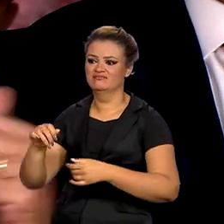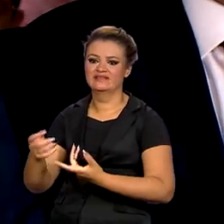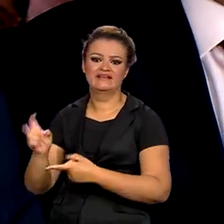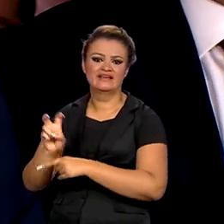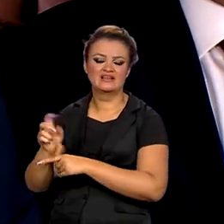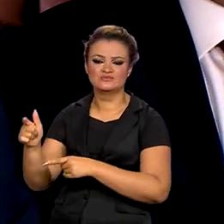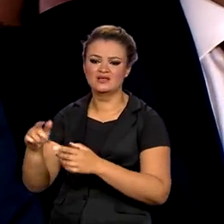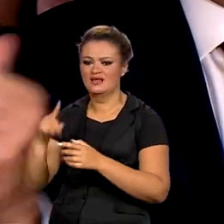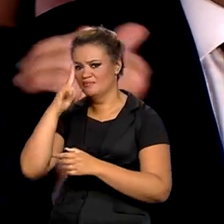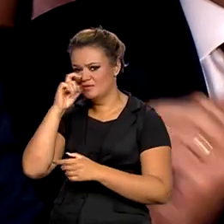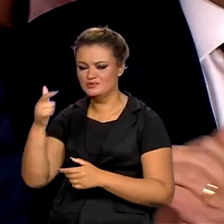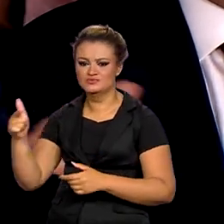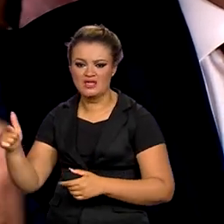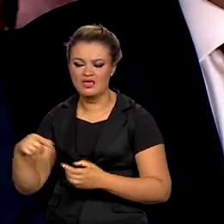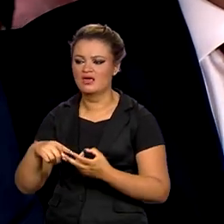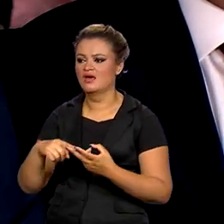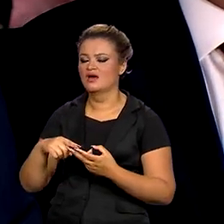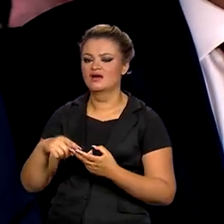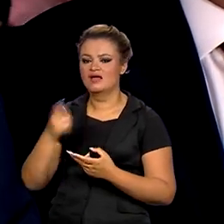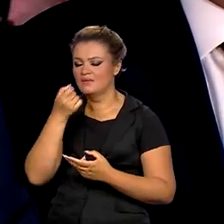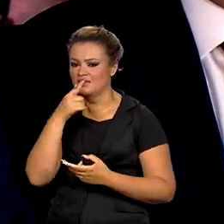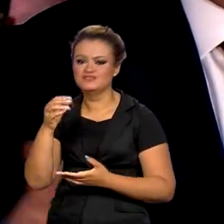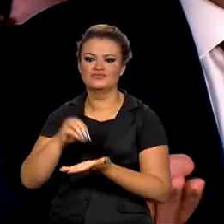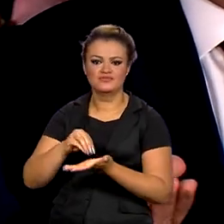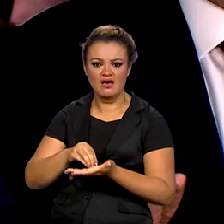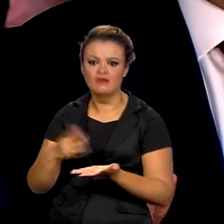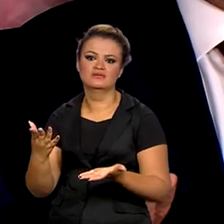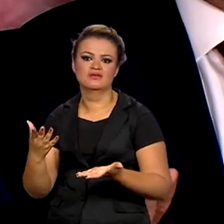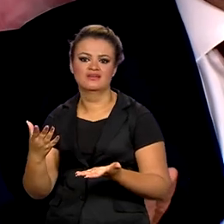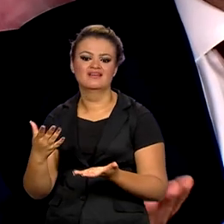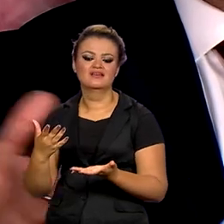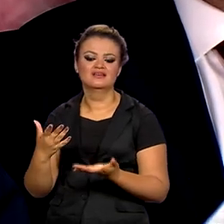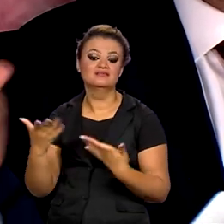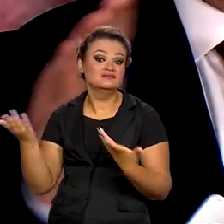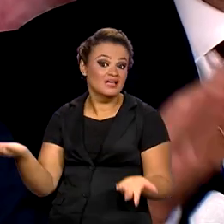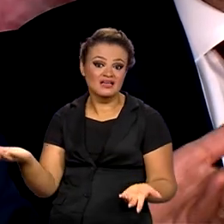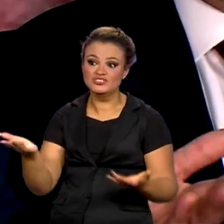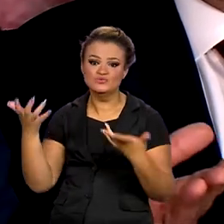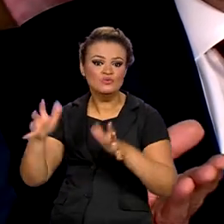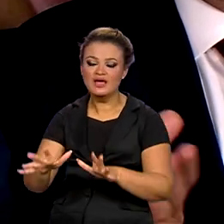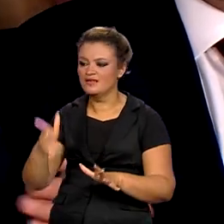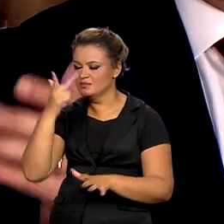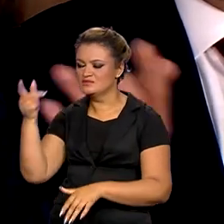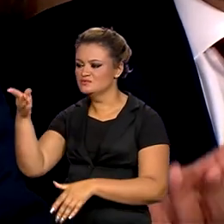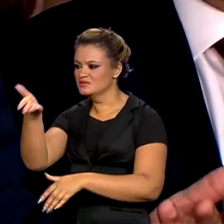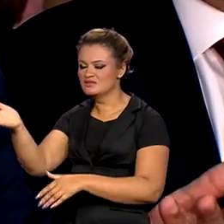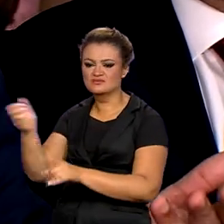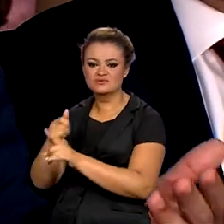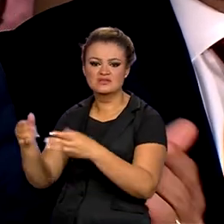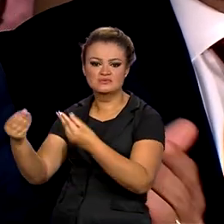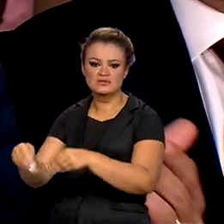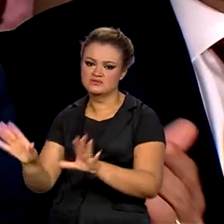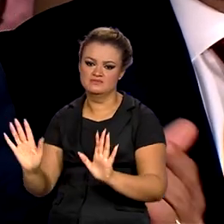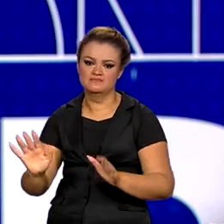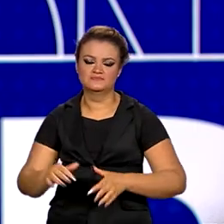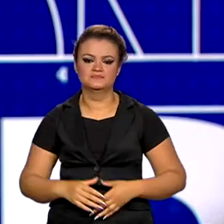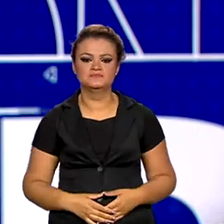é uma pessoa sem médico, é uma pessoa sem medicamento no pôr de saúde. É isso que nós não queremos continuar assistindo.